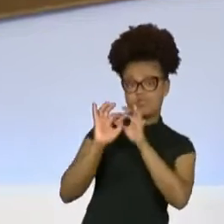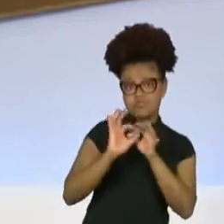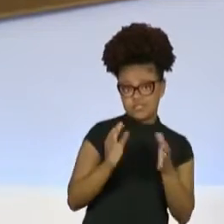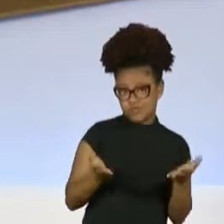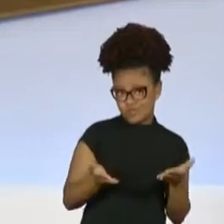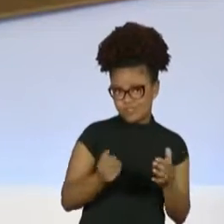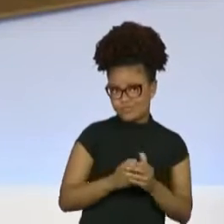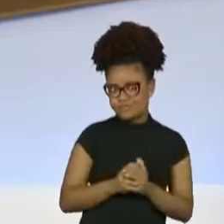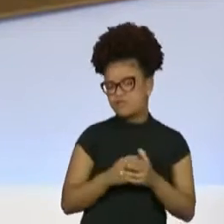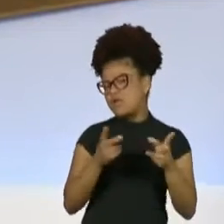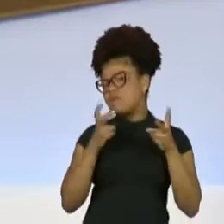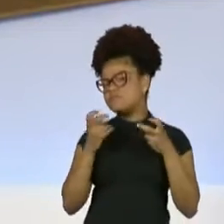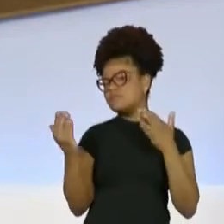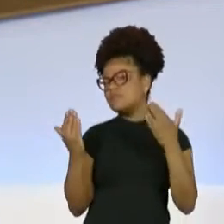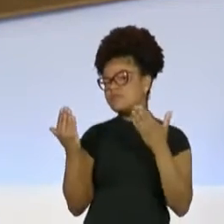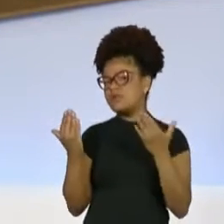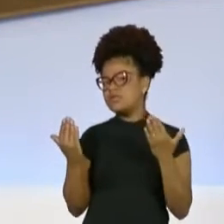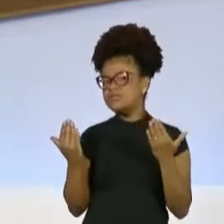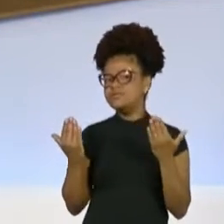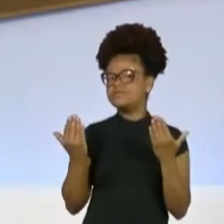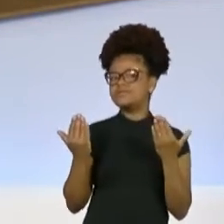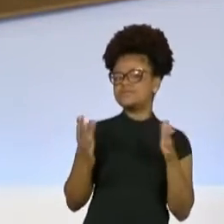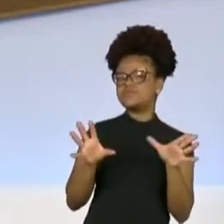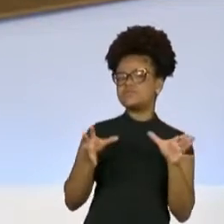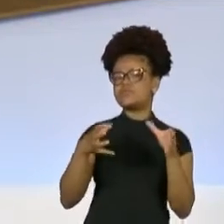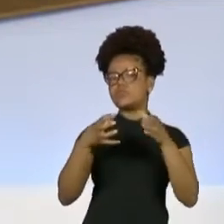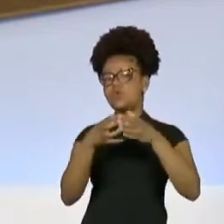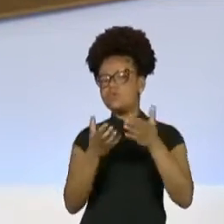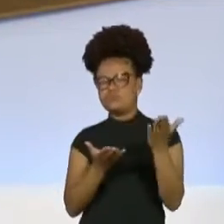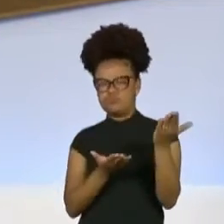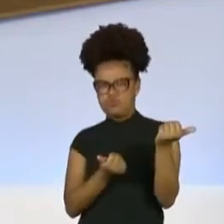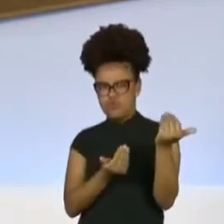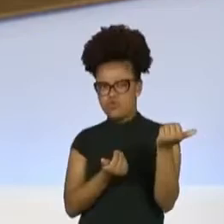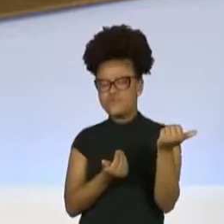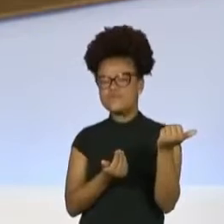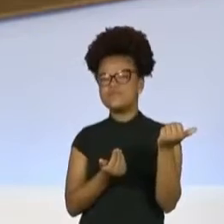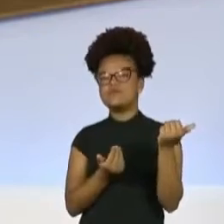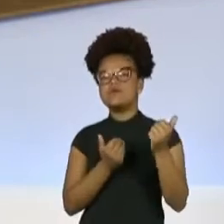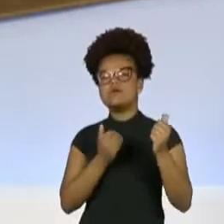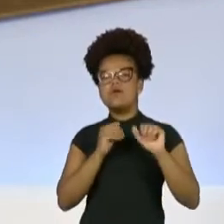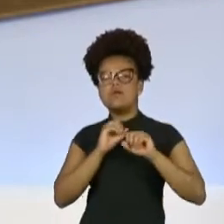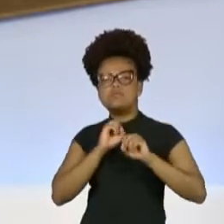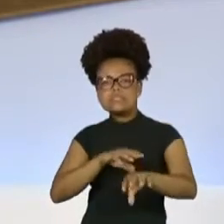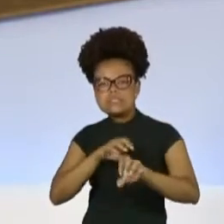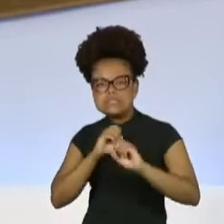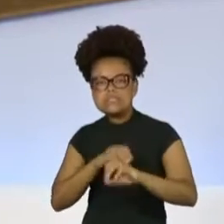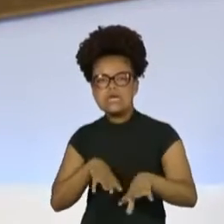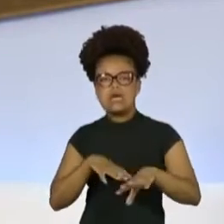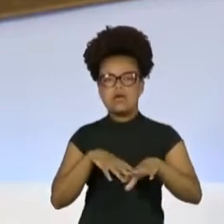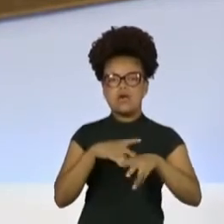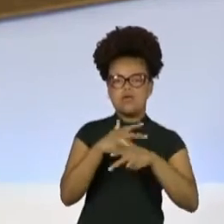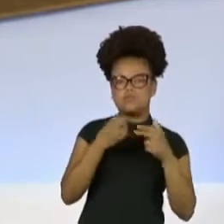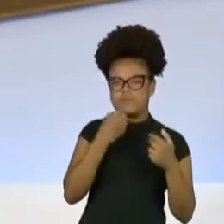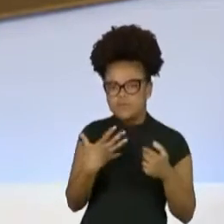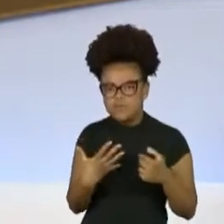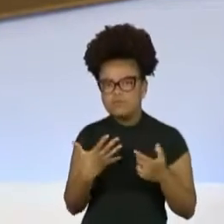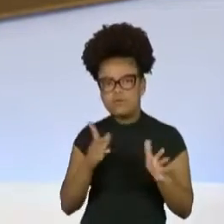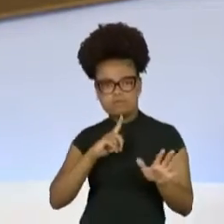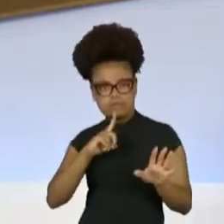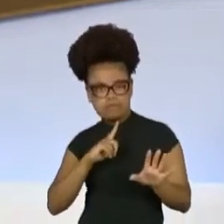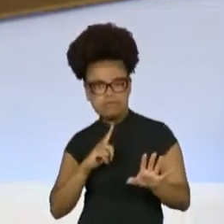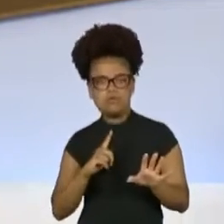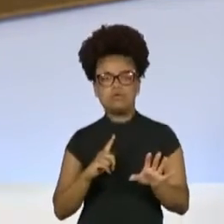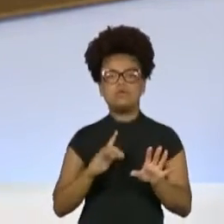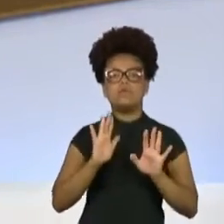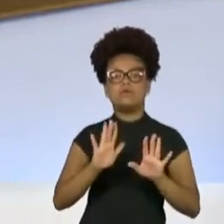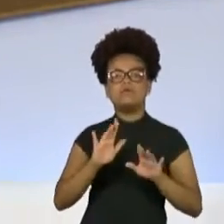nossos jovens sobre a educação que está sendo oferecida a eles? que temos feito da nossa educação? E, principalmente, para aqueles que tentam